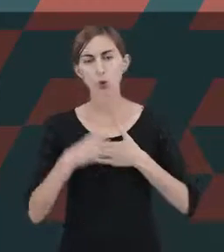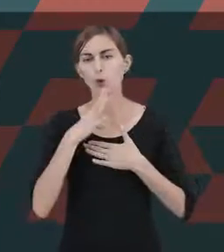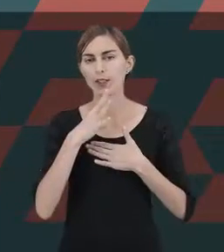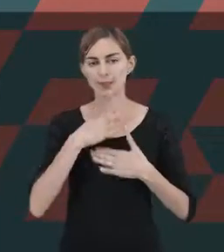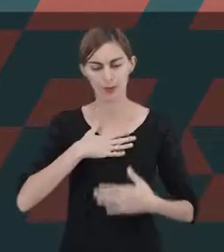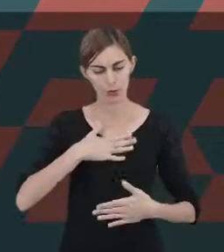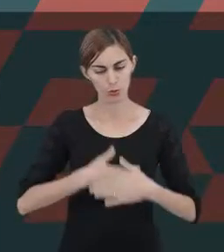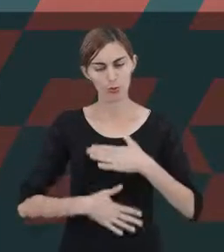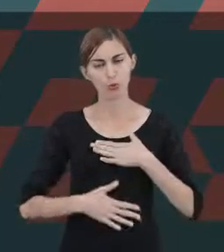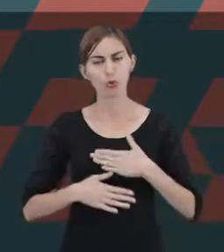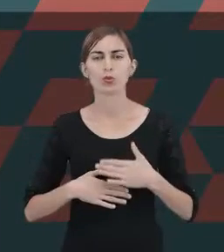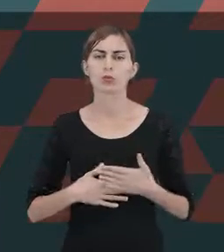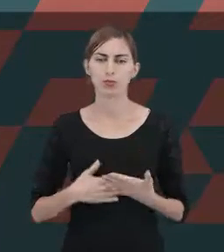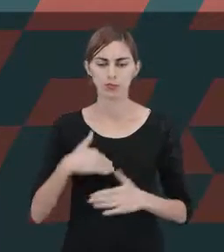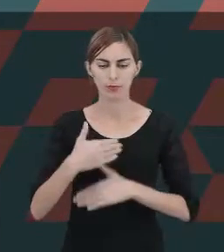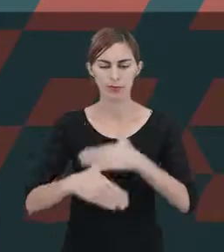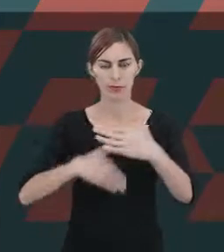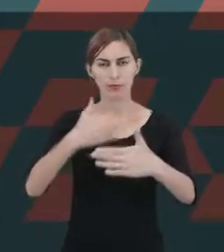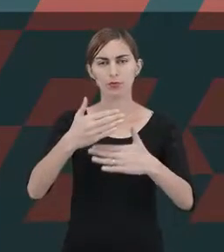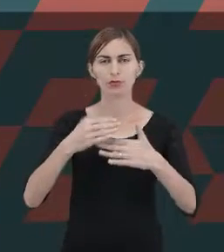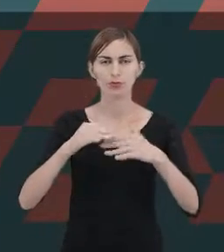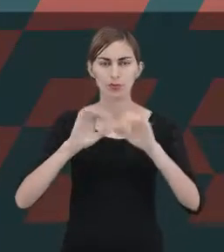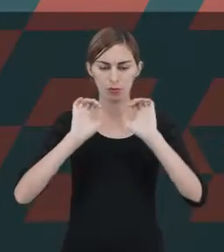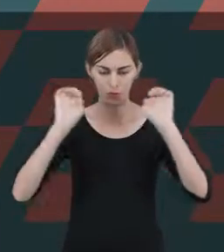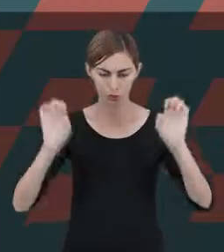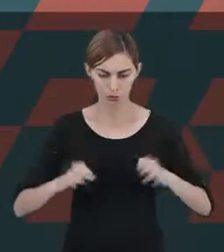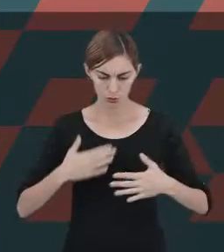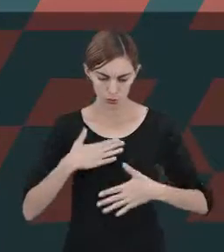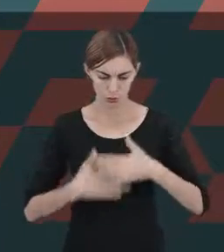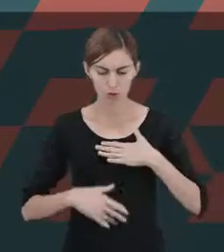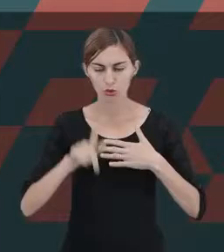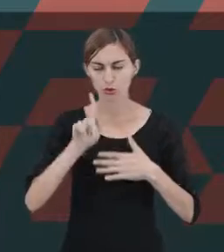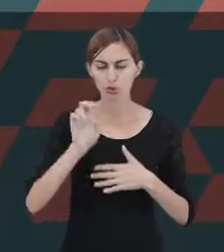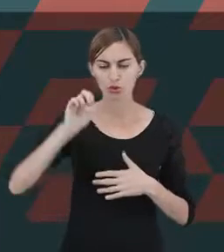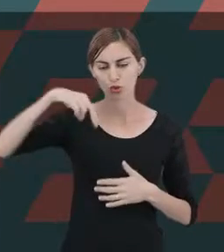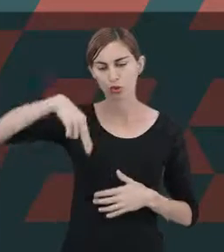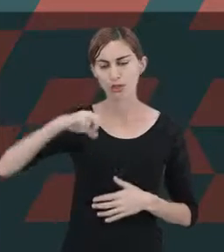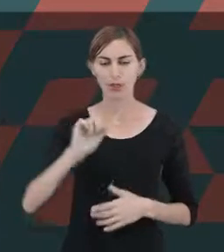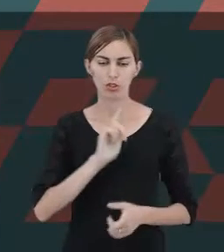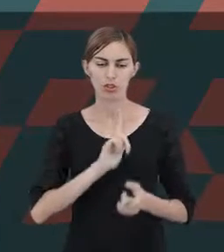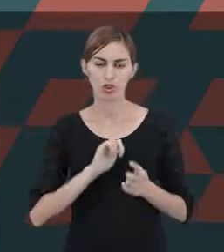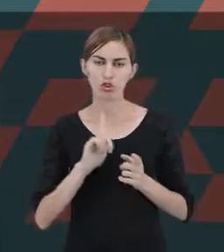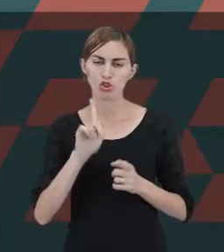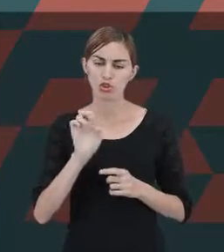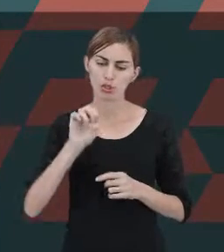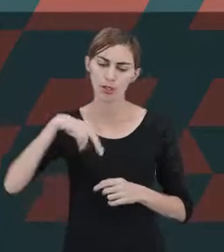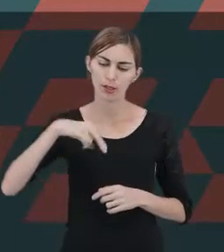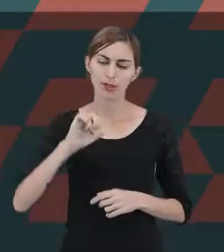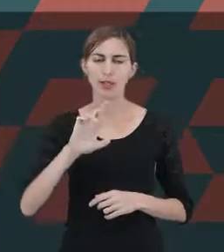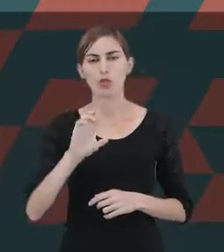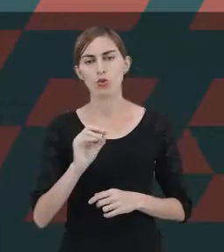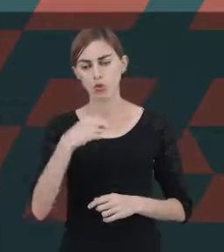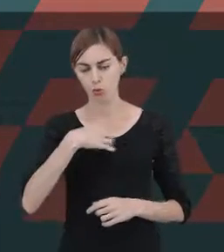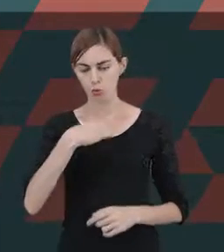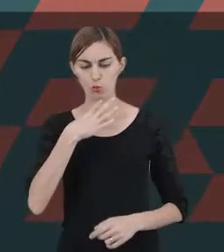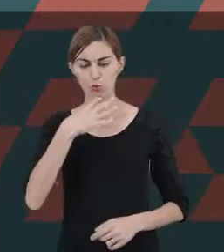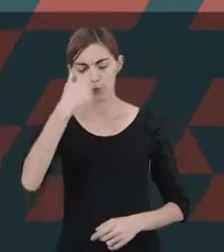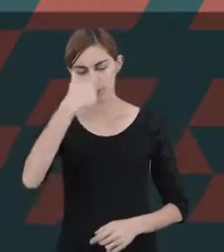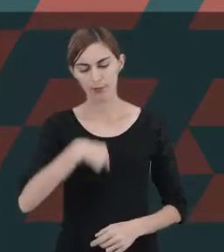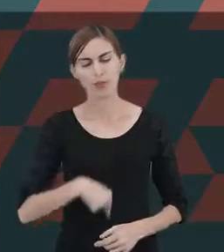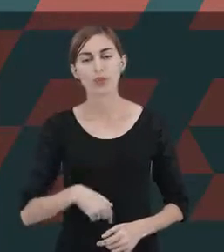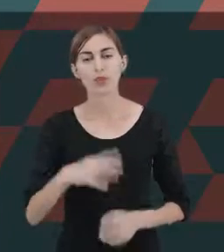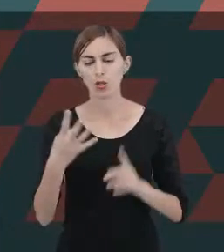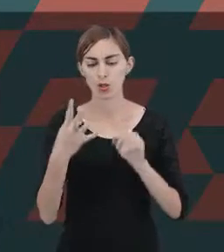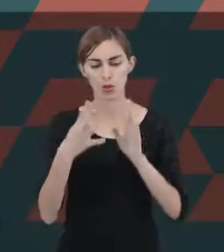consequência disso, a estruturação do gênero na qual o sujeito se reconhece. A quarta fase,